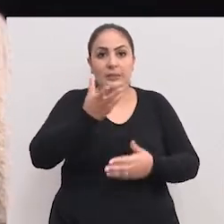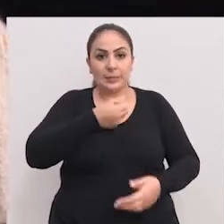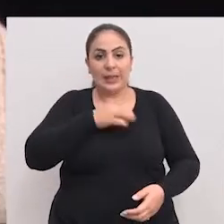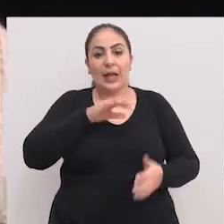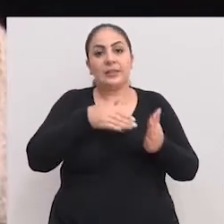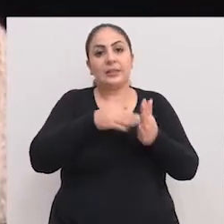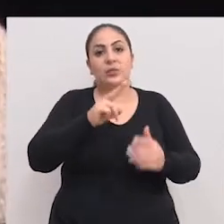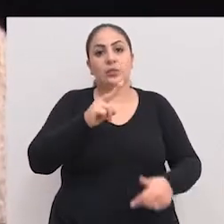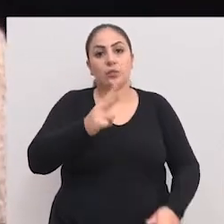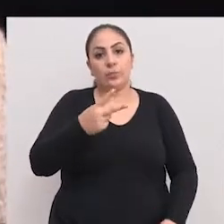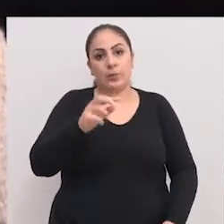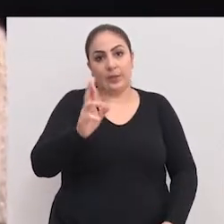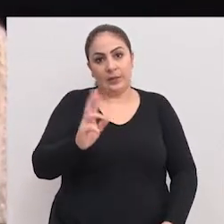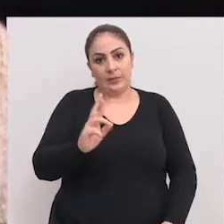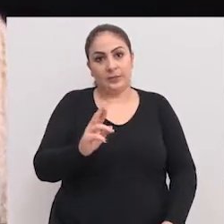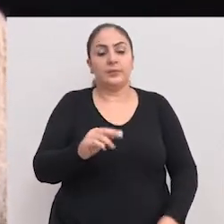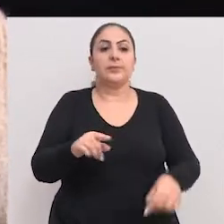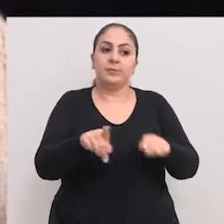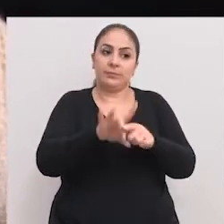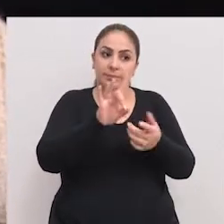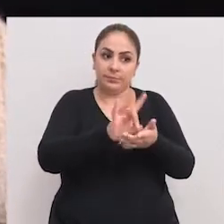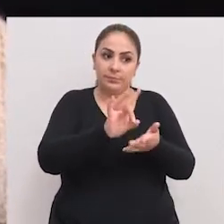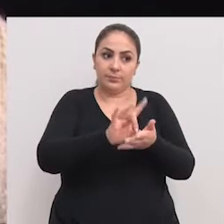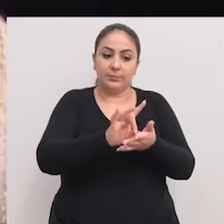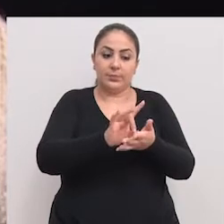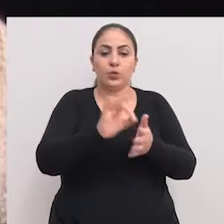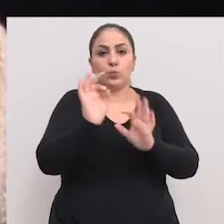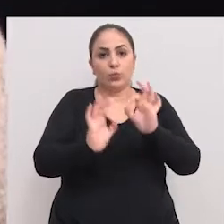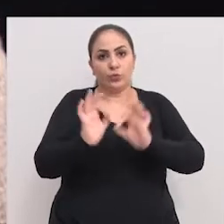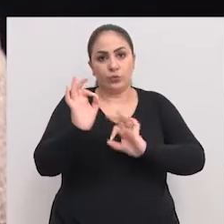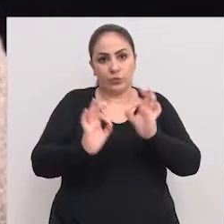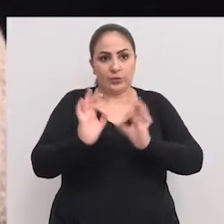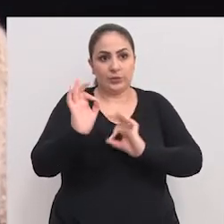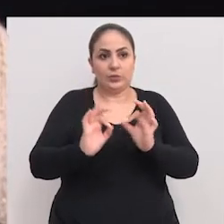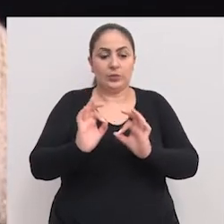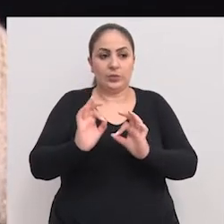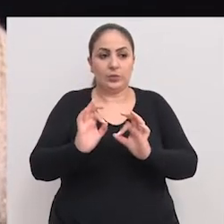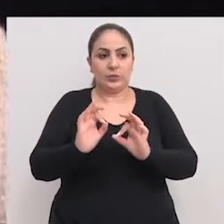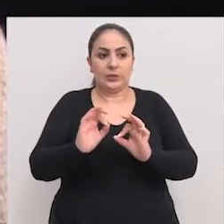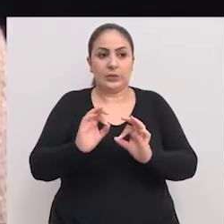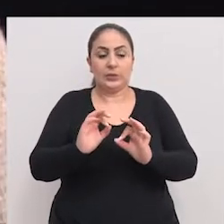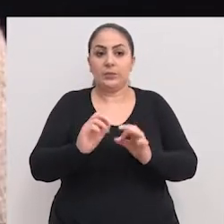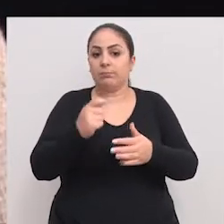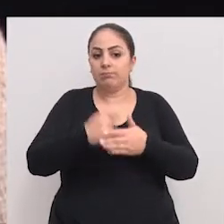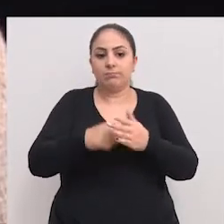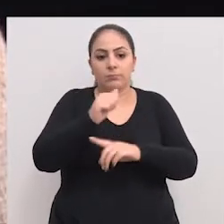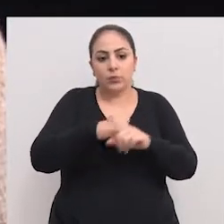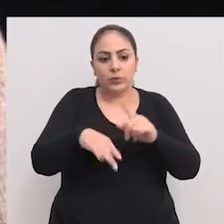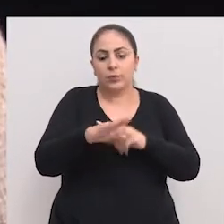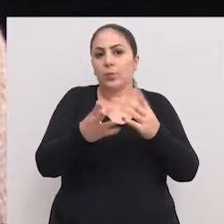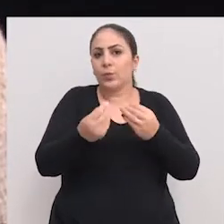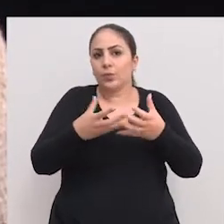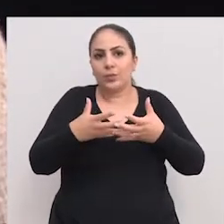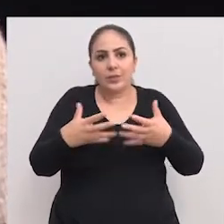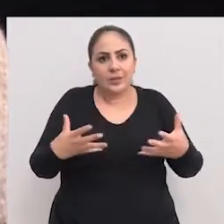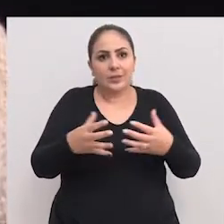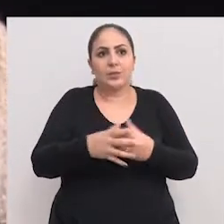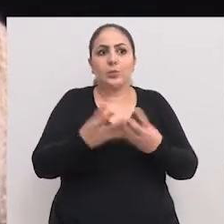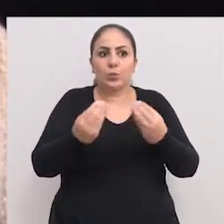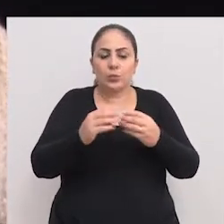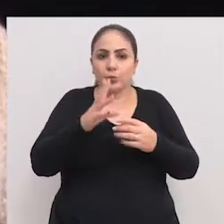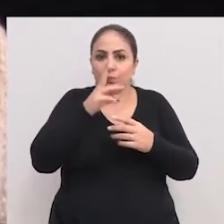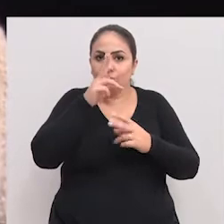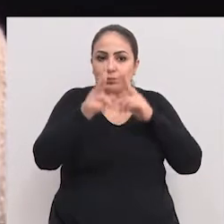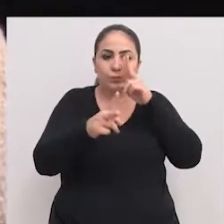rendimentos até R$ 2.000. Realmente é um projeto de cunho social muito grande,